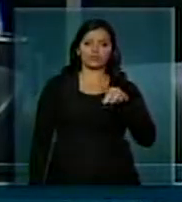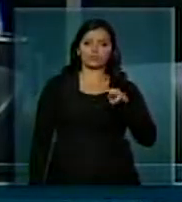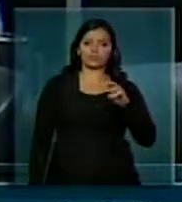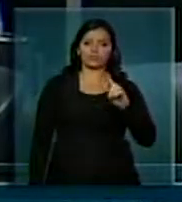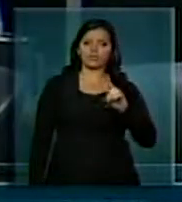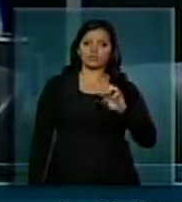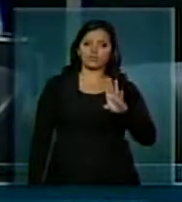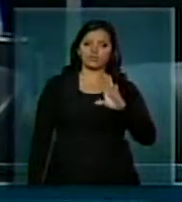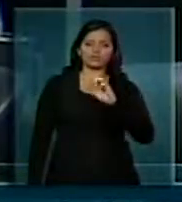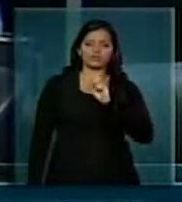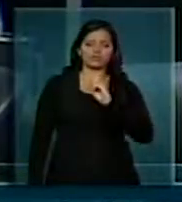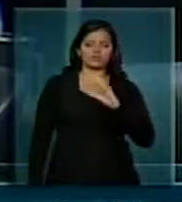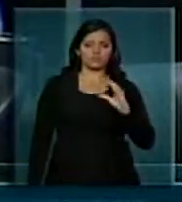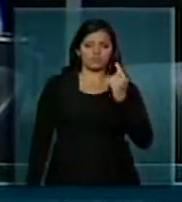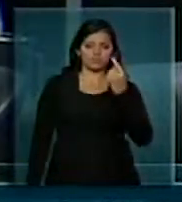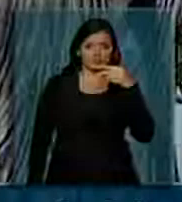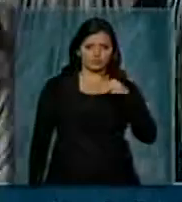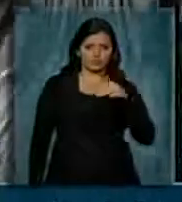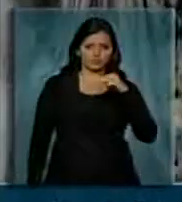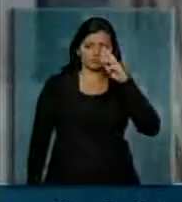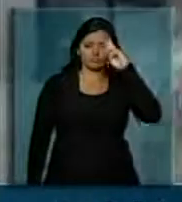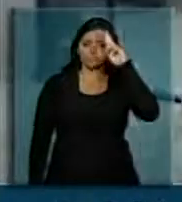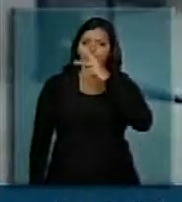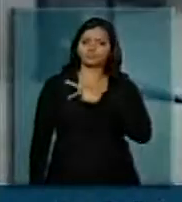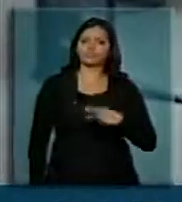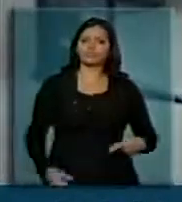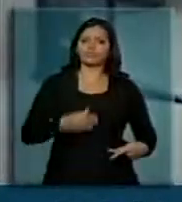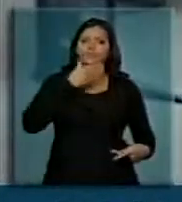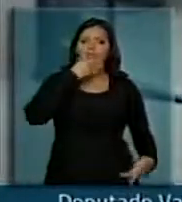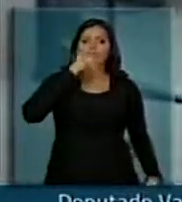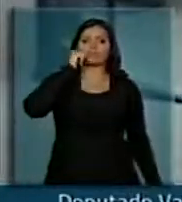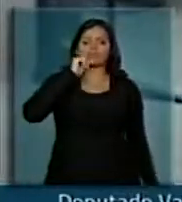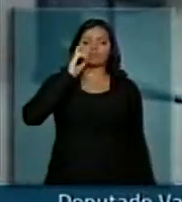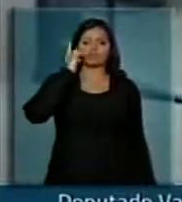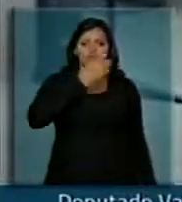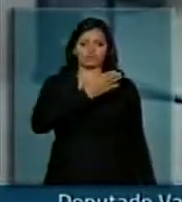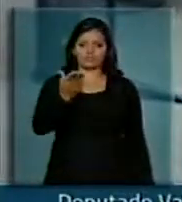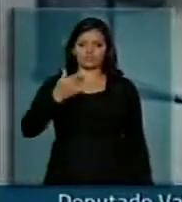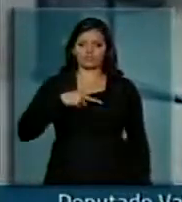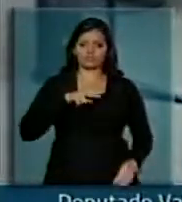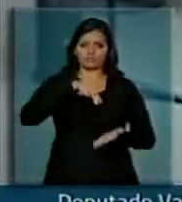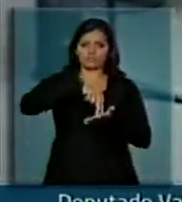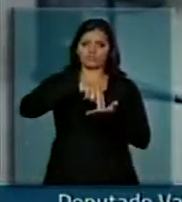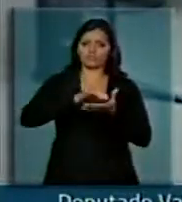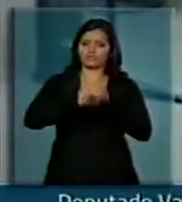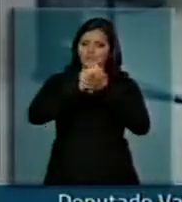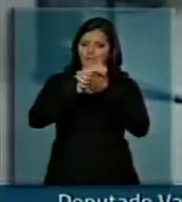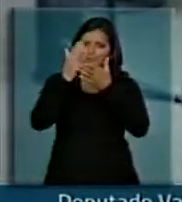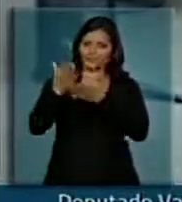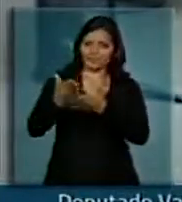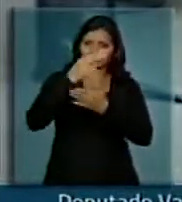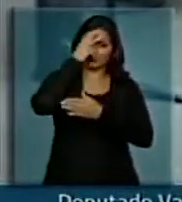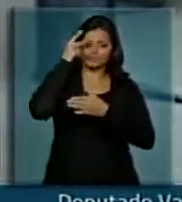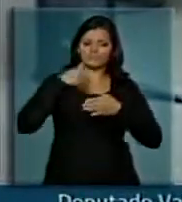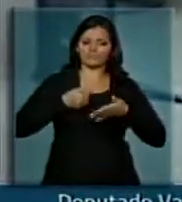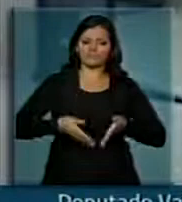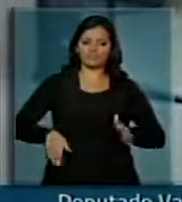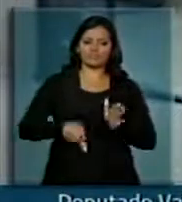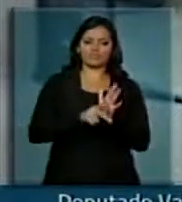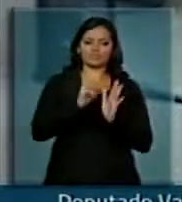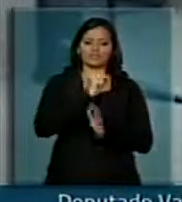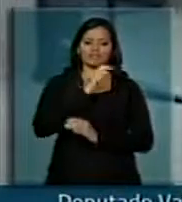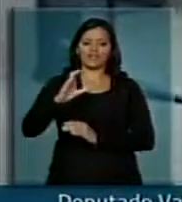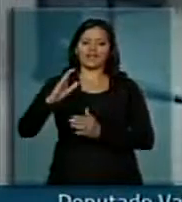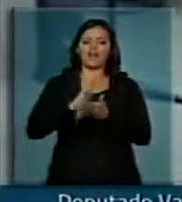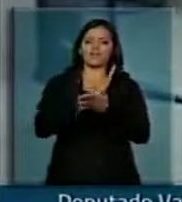presidente, senhores deputados, presidente, eu ocupo essa tribuna para saudar meus conterrâneos lá de Santa Catarina, que estão aqui presentes, uns